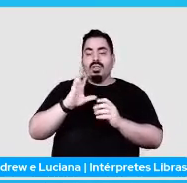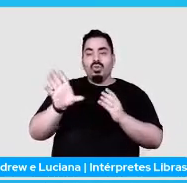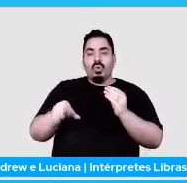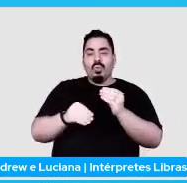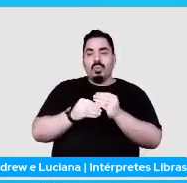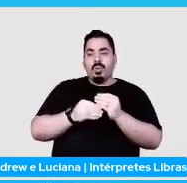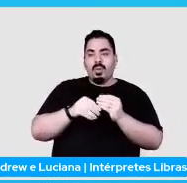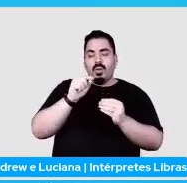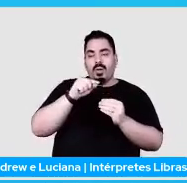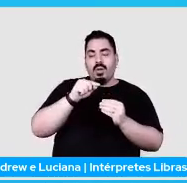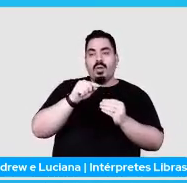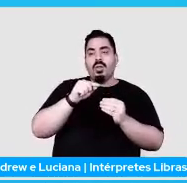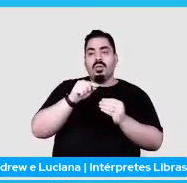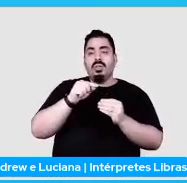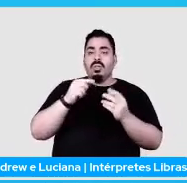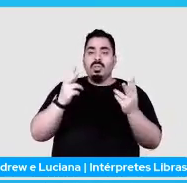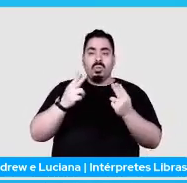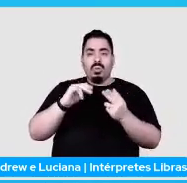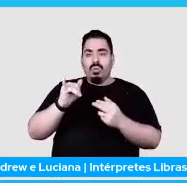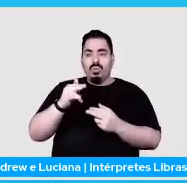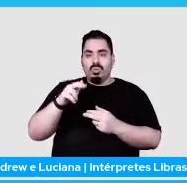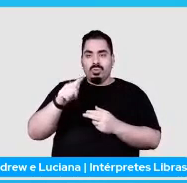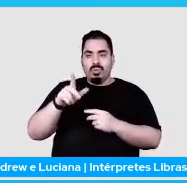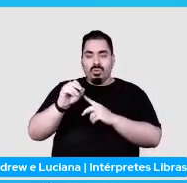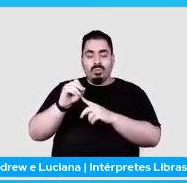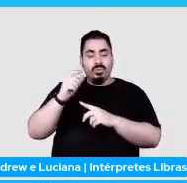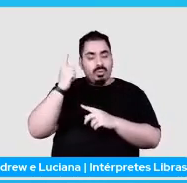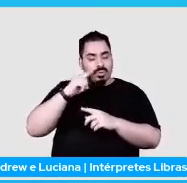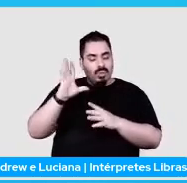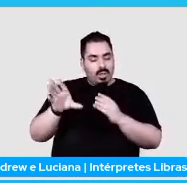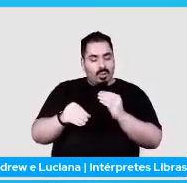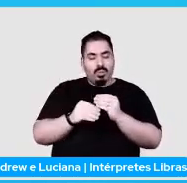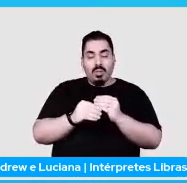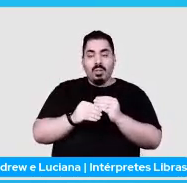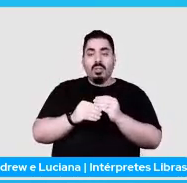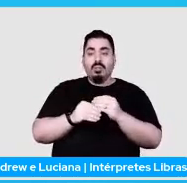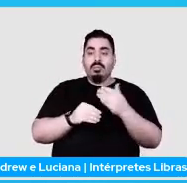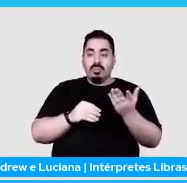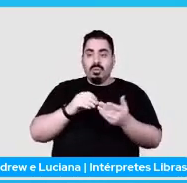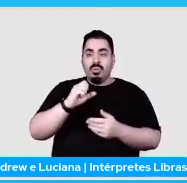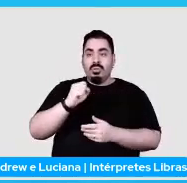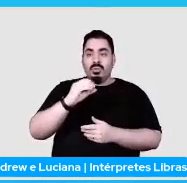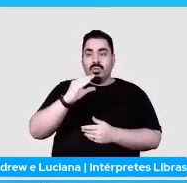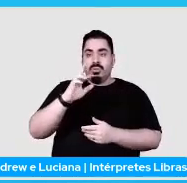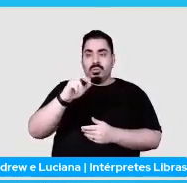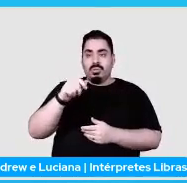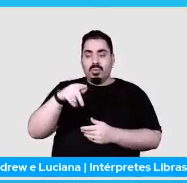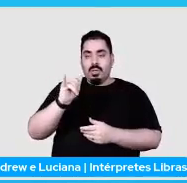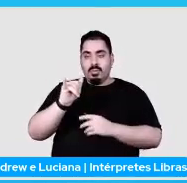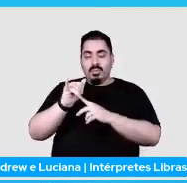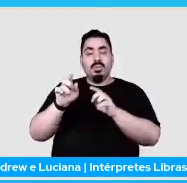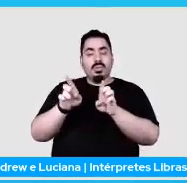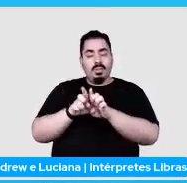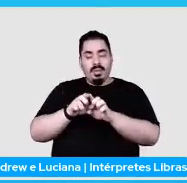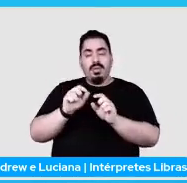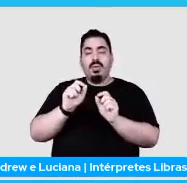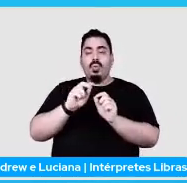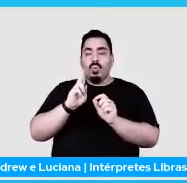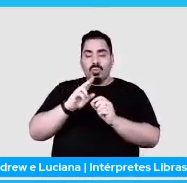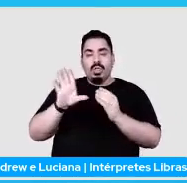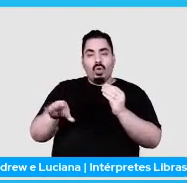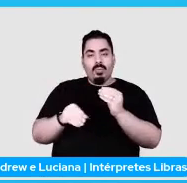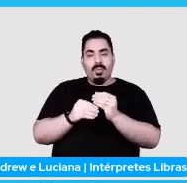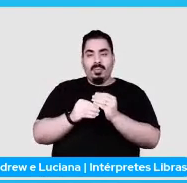facilmente acoplar a tua aplicação de Angular, o Scrapy faz uso de extensions. As extensions são nada mais ou nada menos que